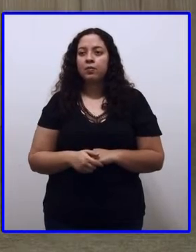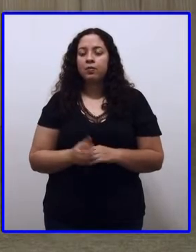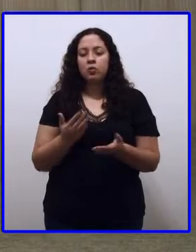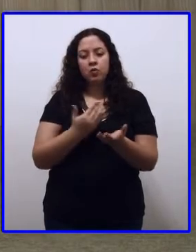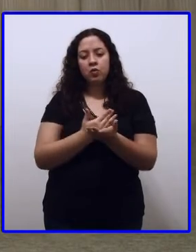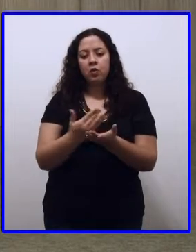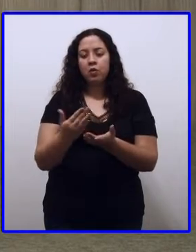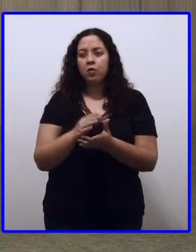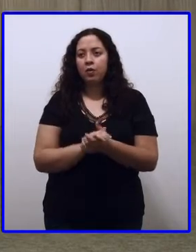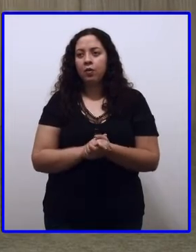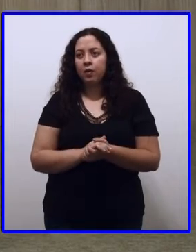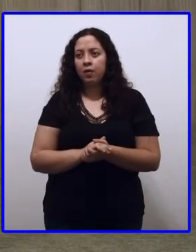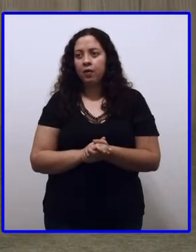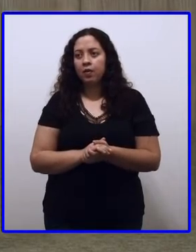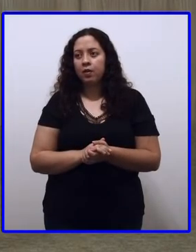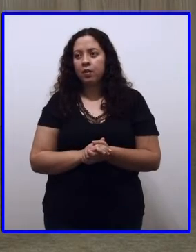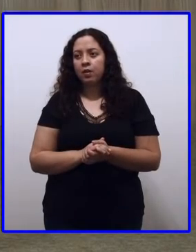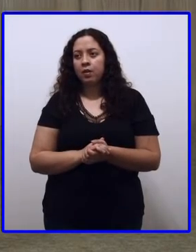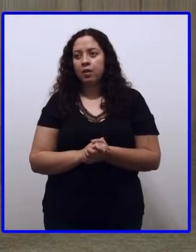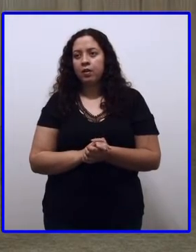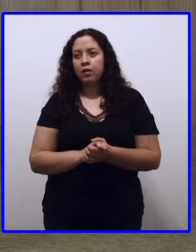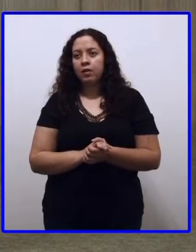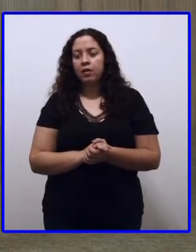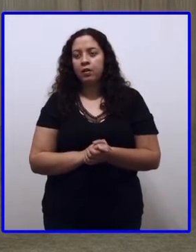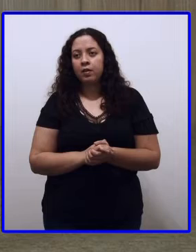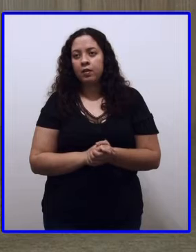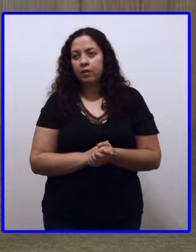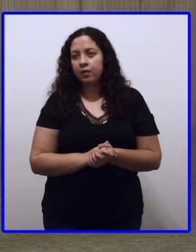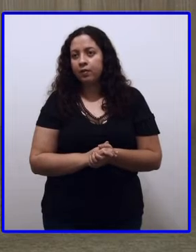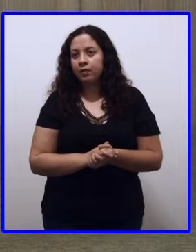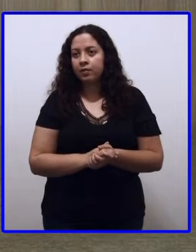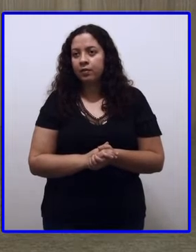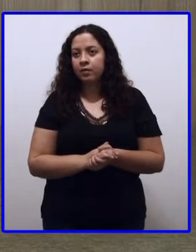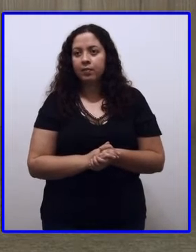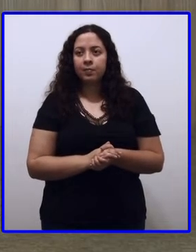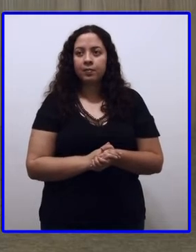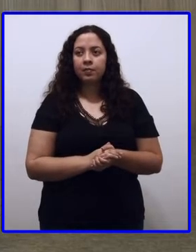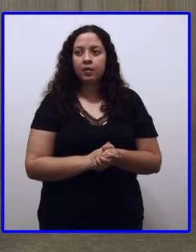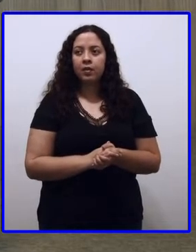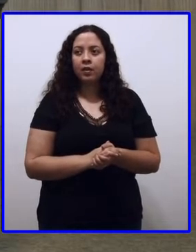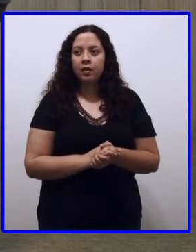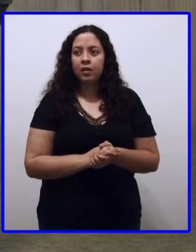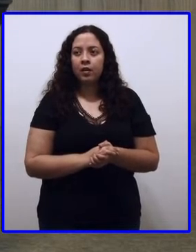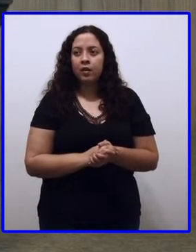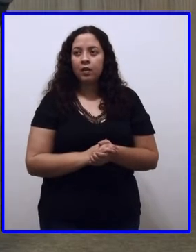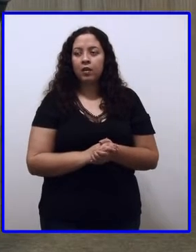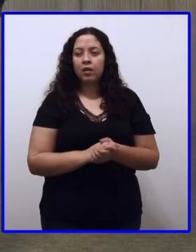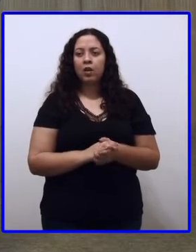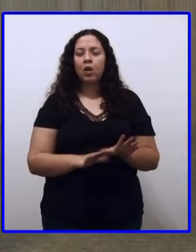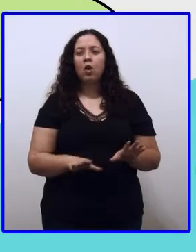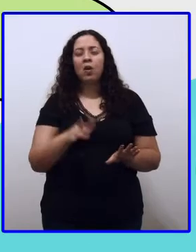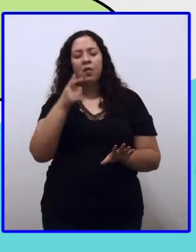começar? Vou começar. Então, qual carta que você vai escolher? Vou escolher essa primeira aqui mesmo. Olha aí na tela.